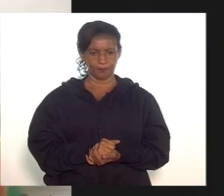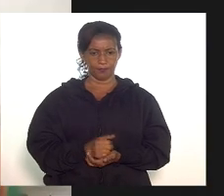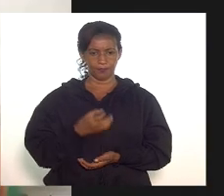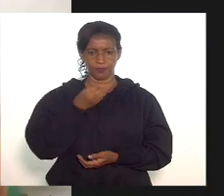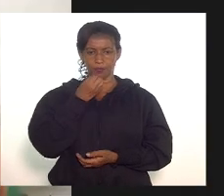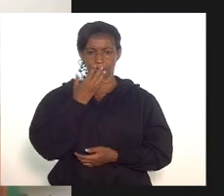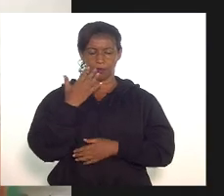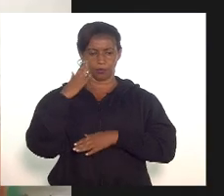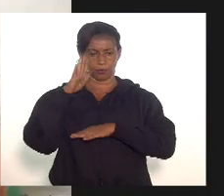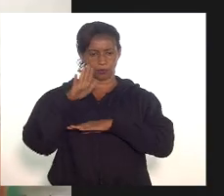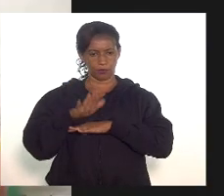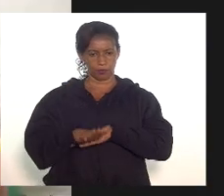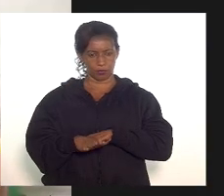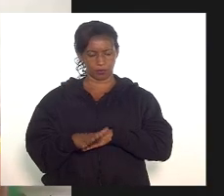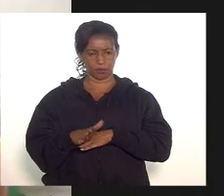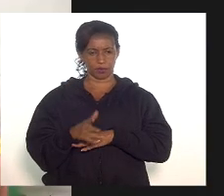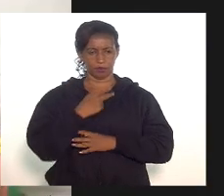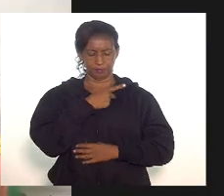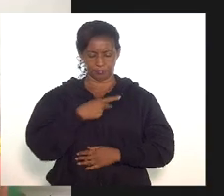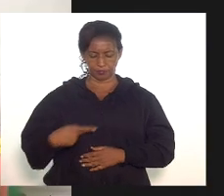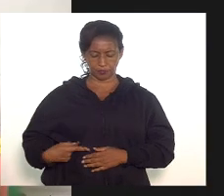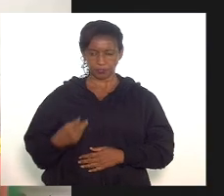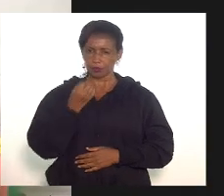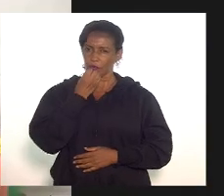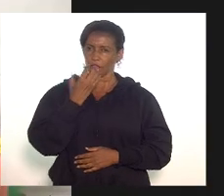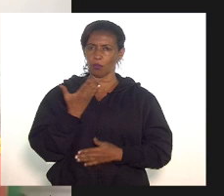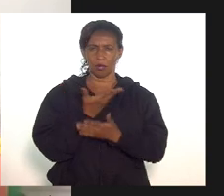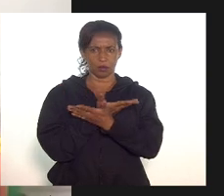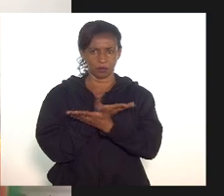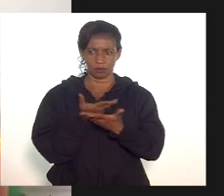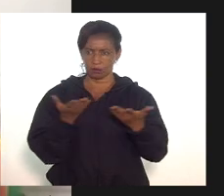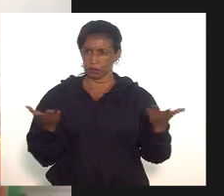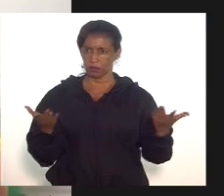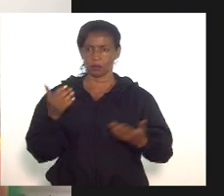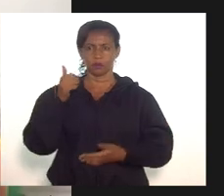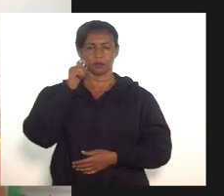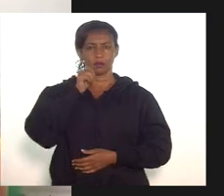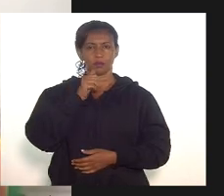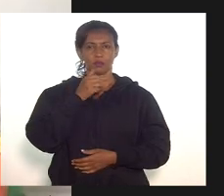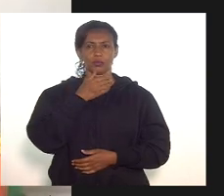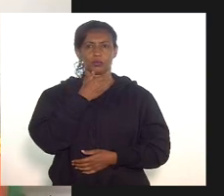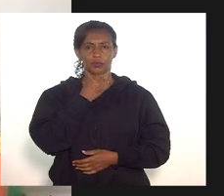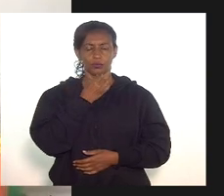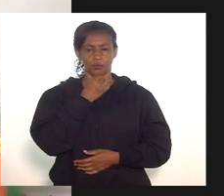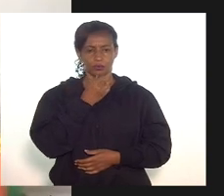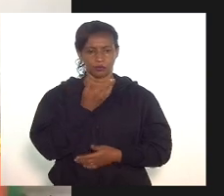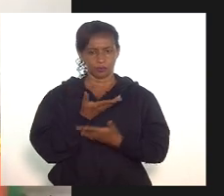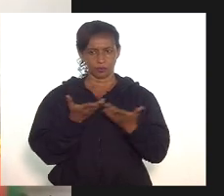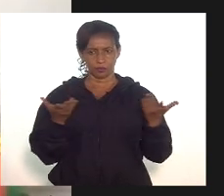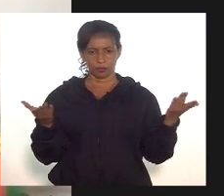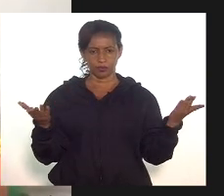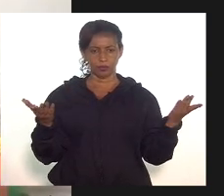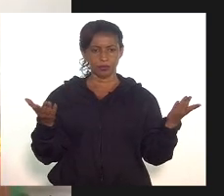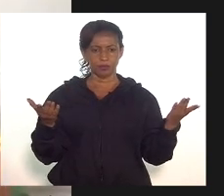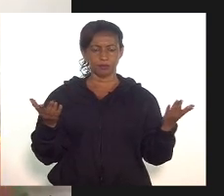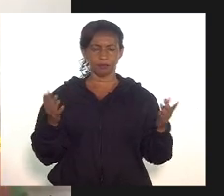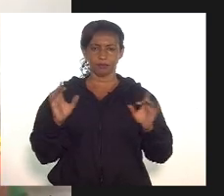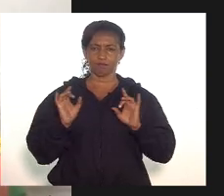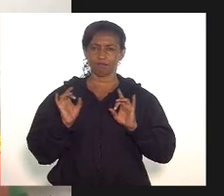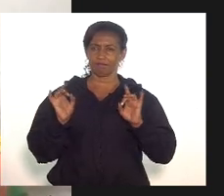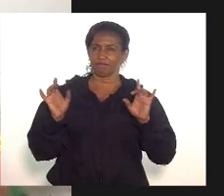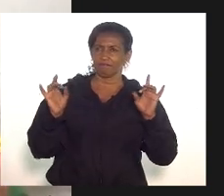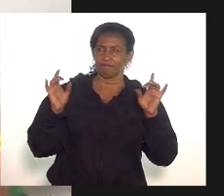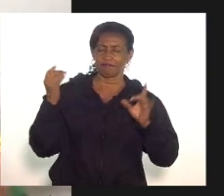senhora Presidenta. Boa tarde, senhores deputados e senhoras deputadas. É essencial